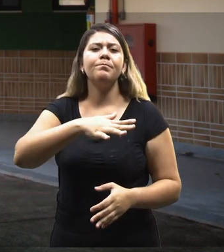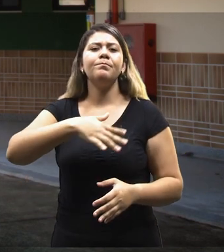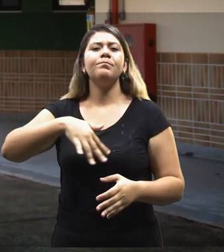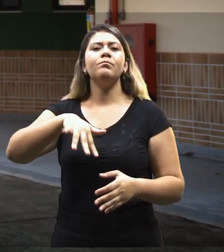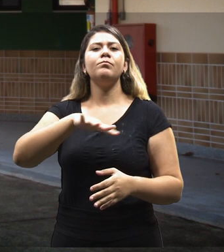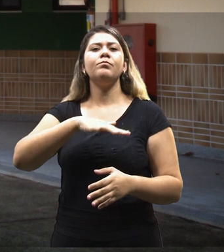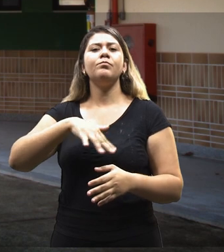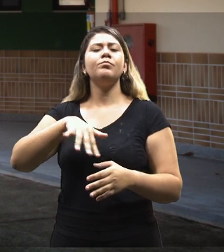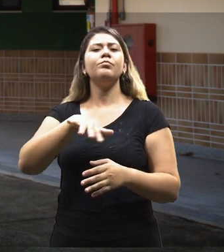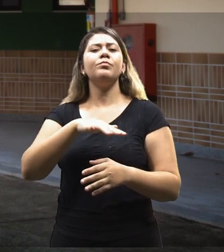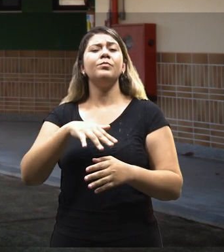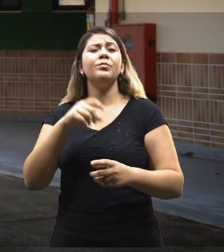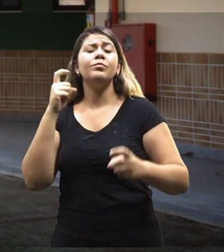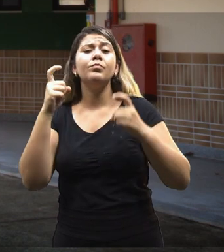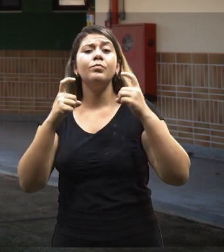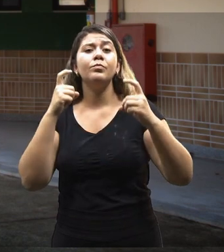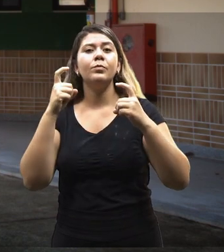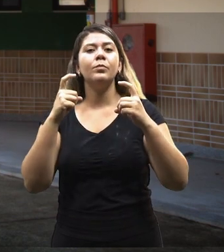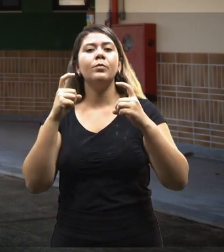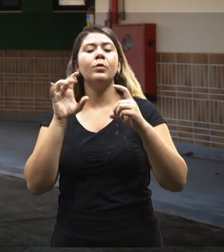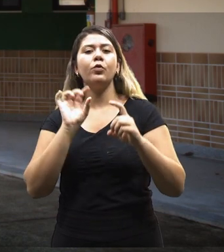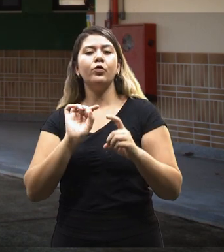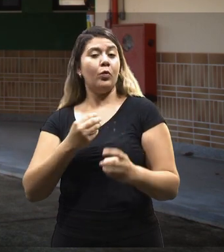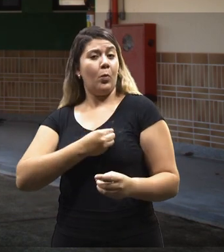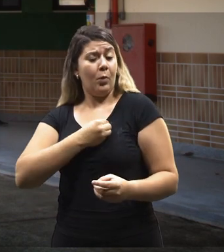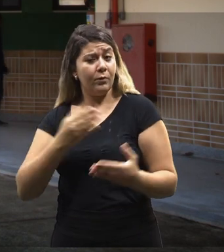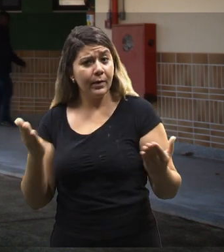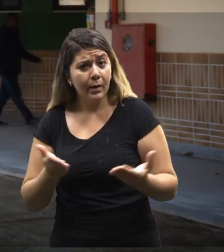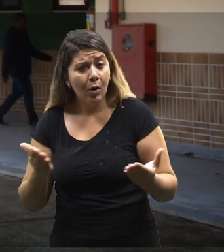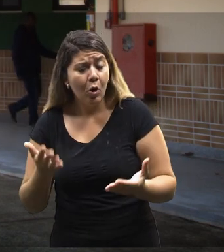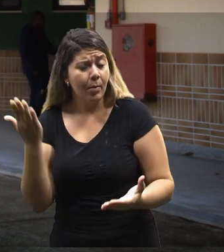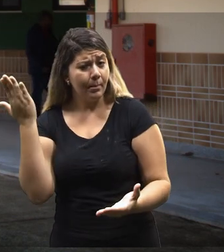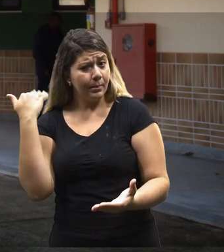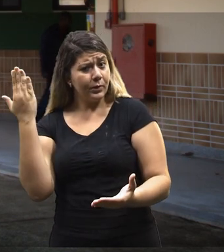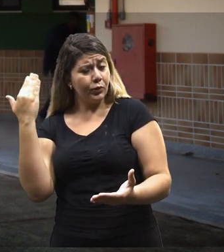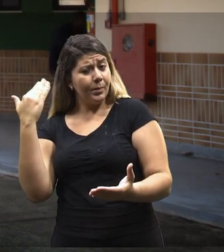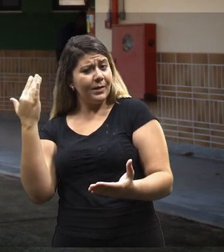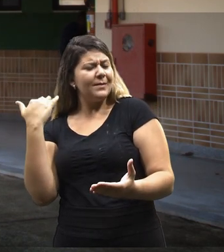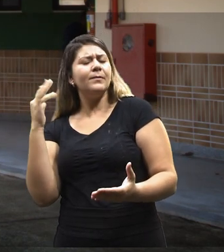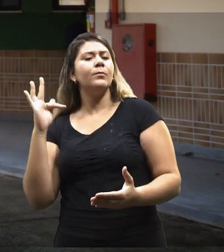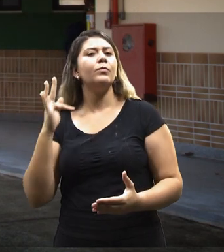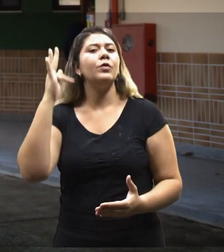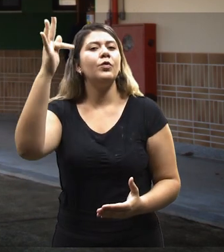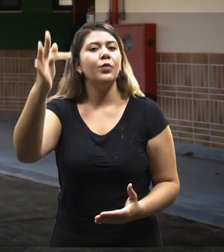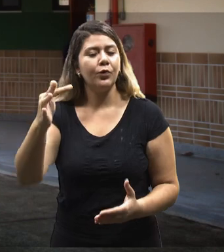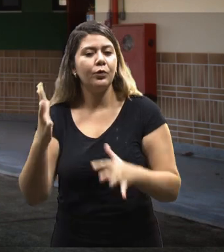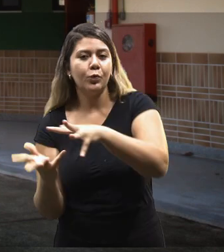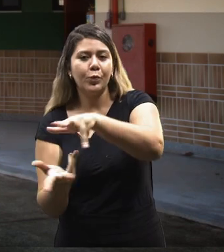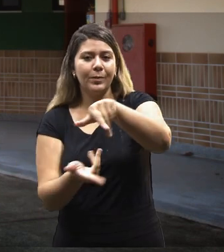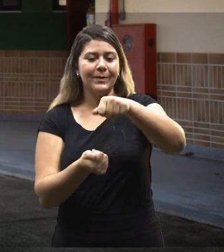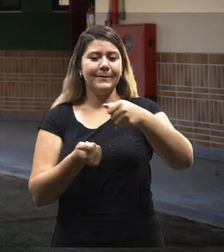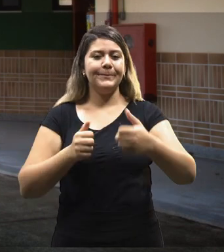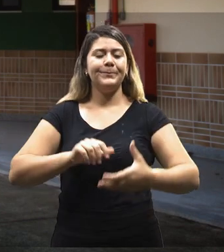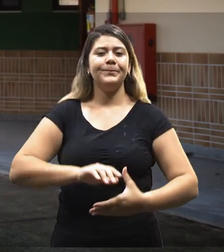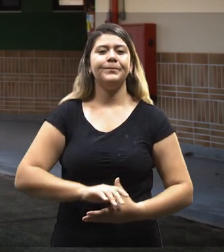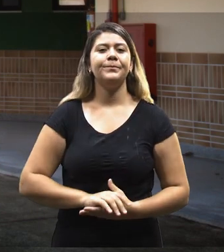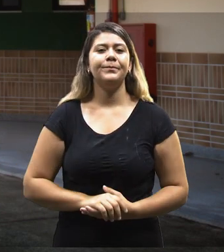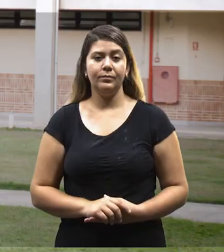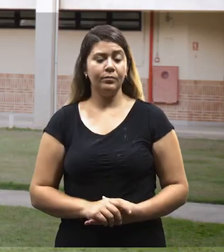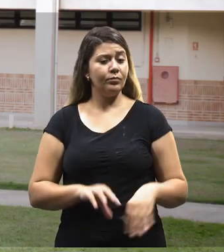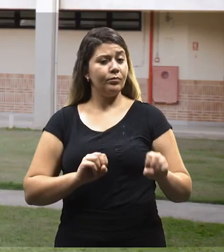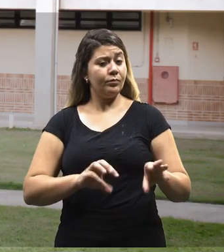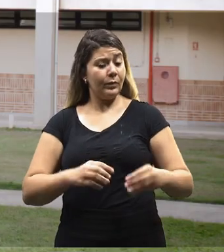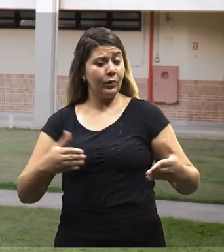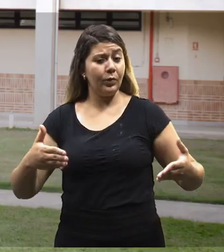é uma área que se preocupa não só sobre a vida atual, mas o passado da vida e o futuro da vida do